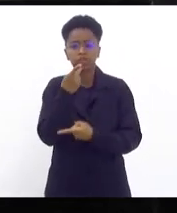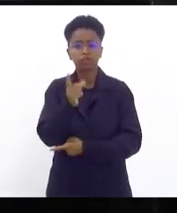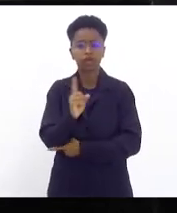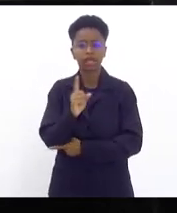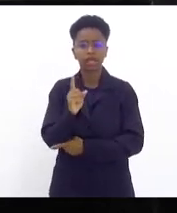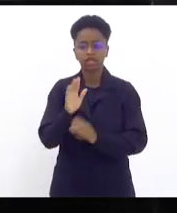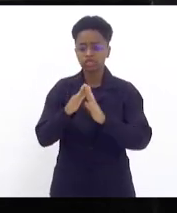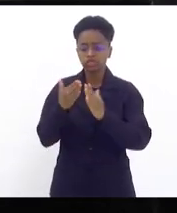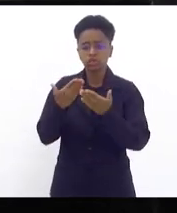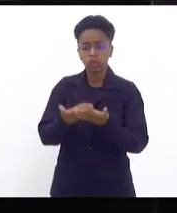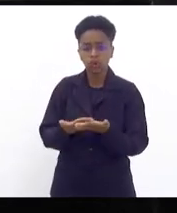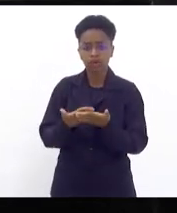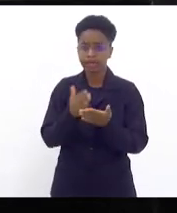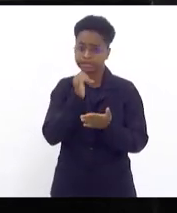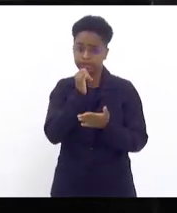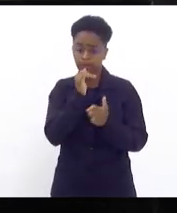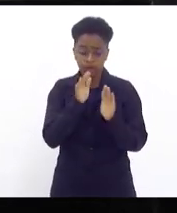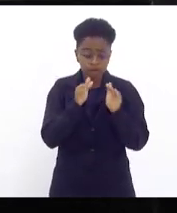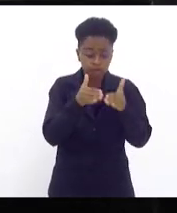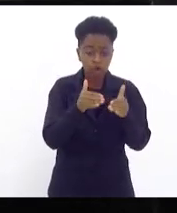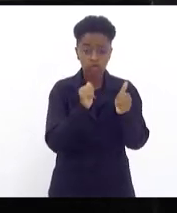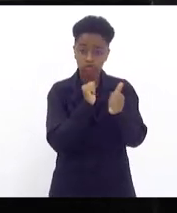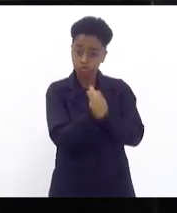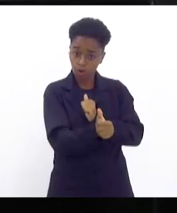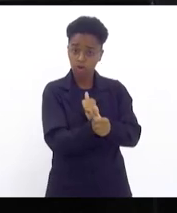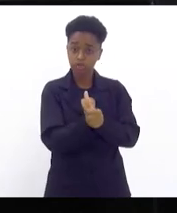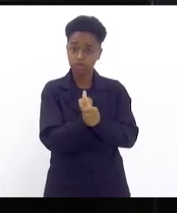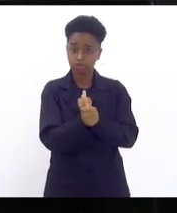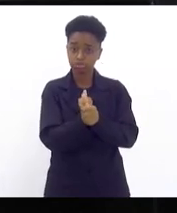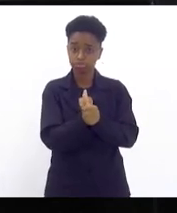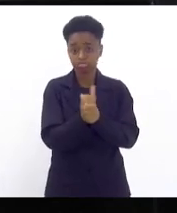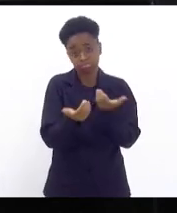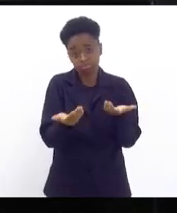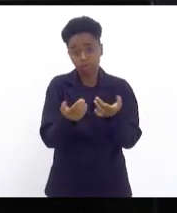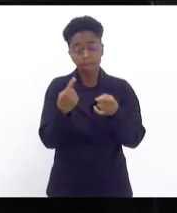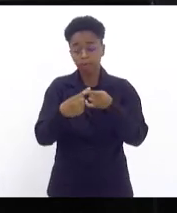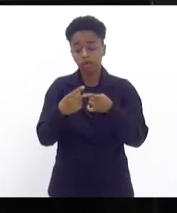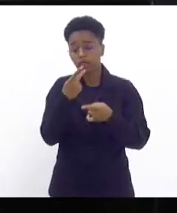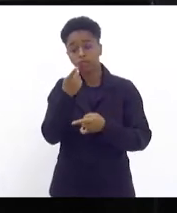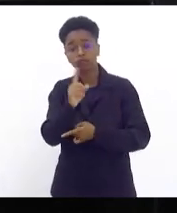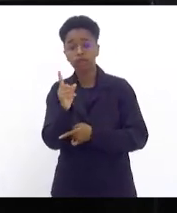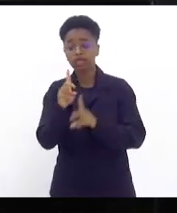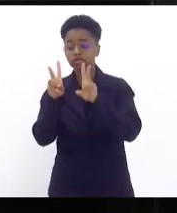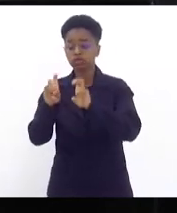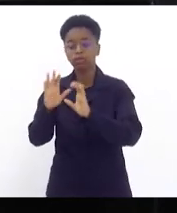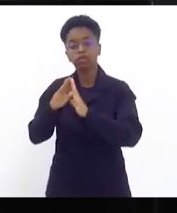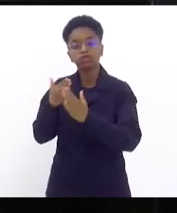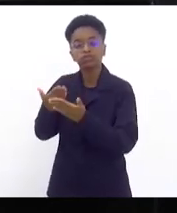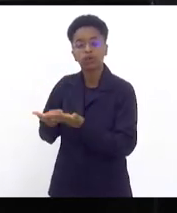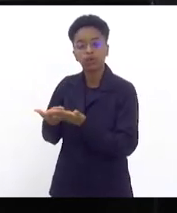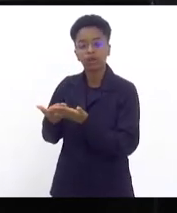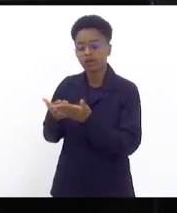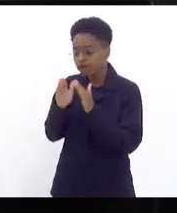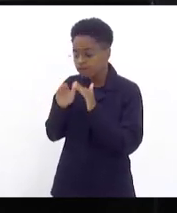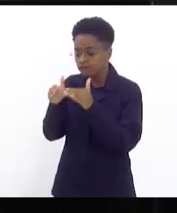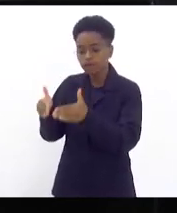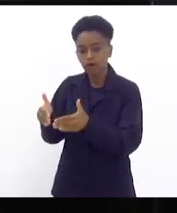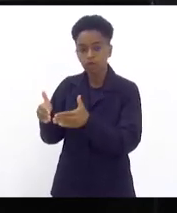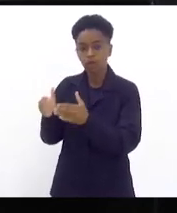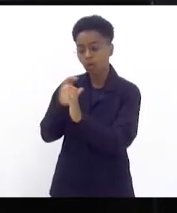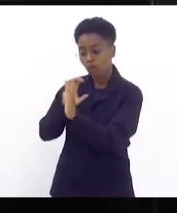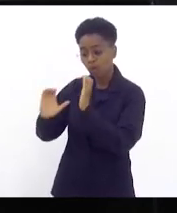vocacionadas ao esporte de alto rendimento? Por que não falarmos em escolas vocacionadas para a